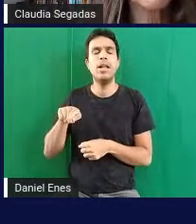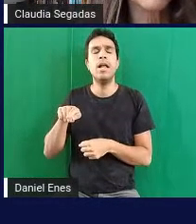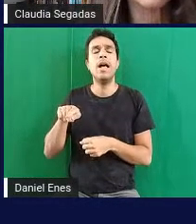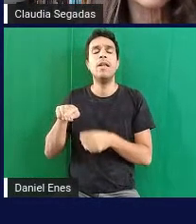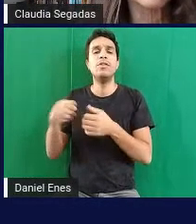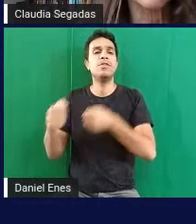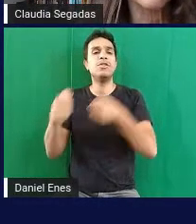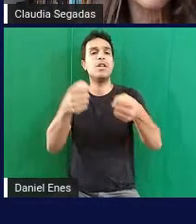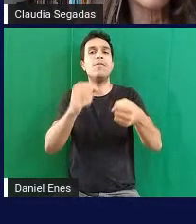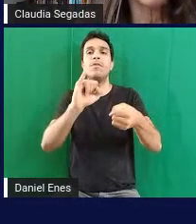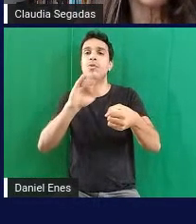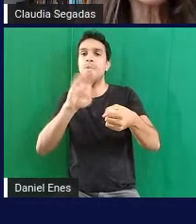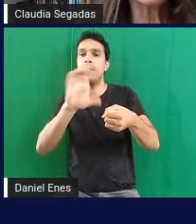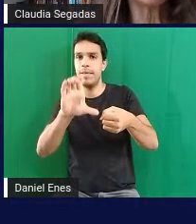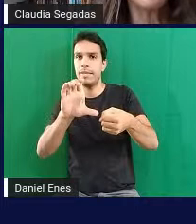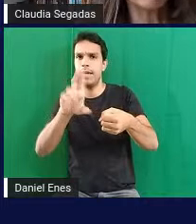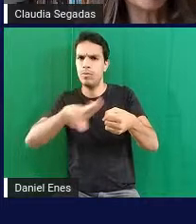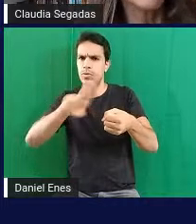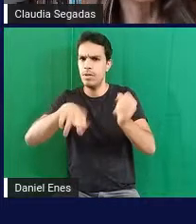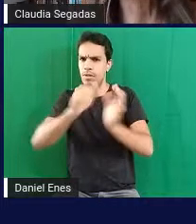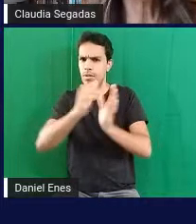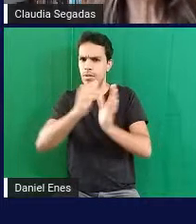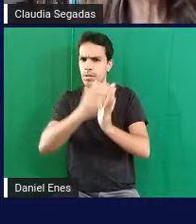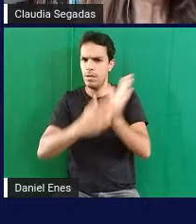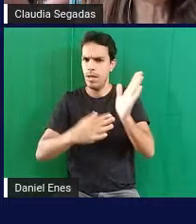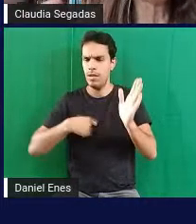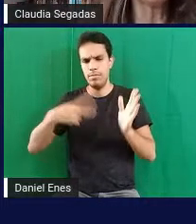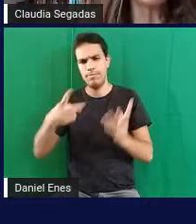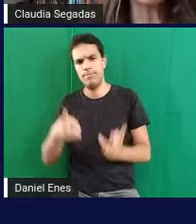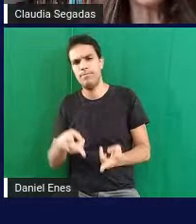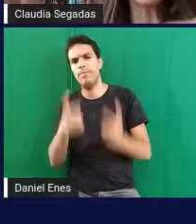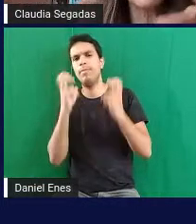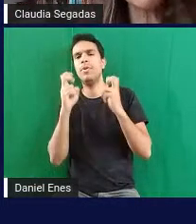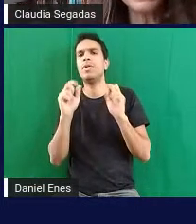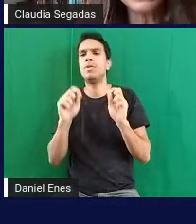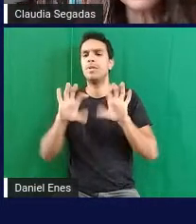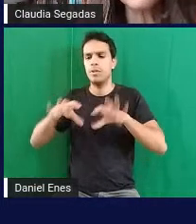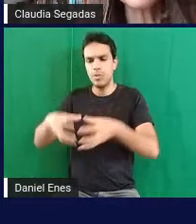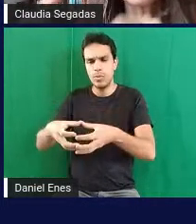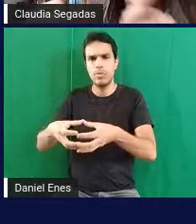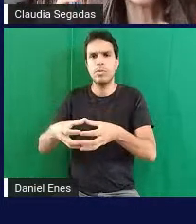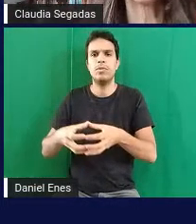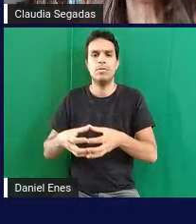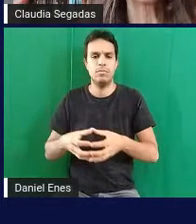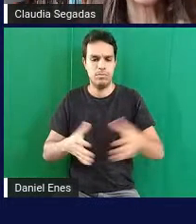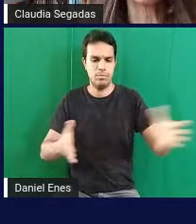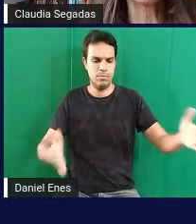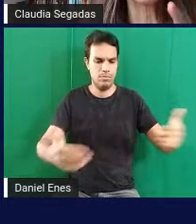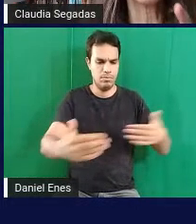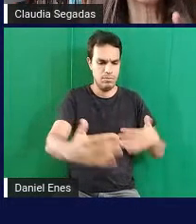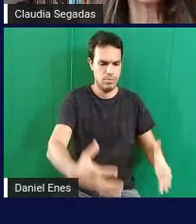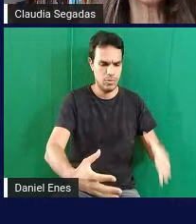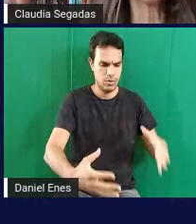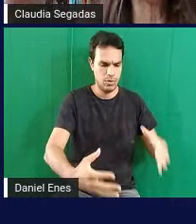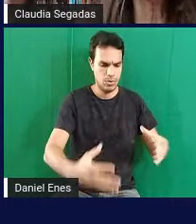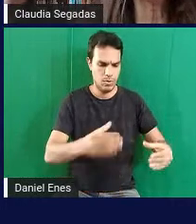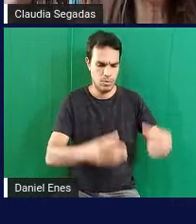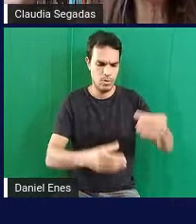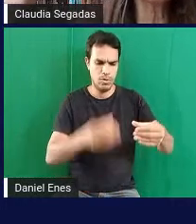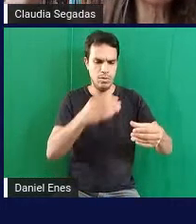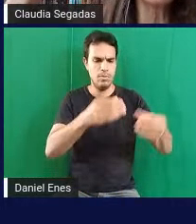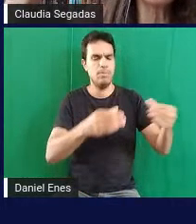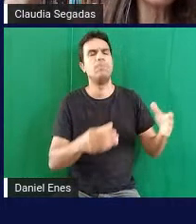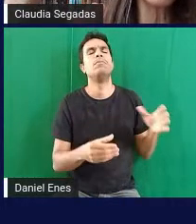Constant eu percebi que um grupo pegou essa pilha de caixa de água de coco e